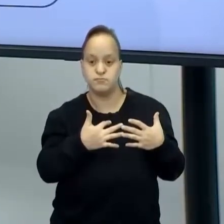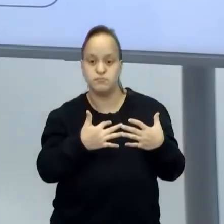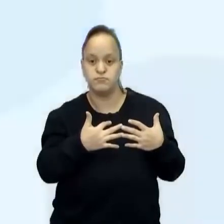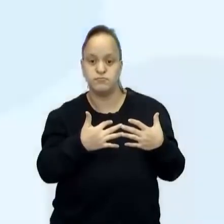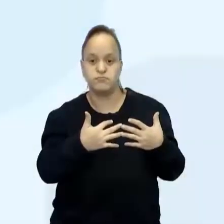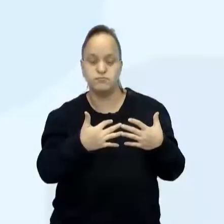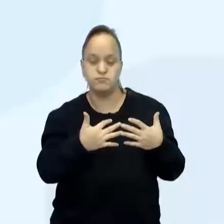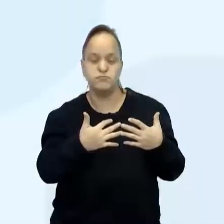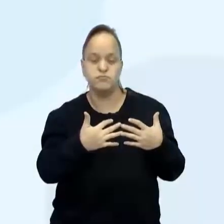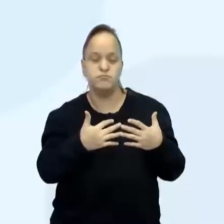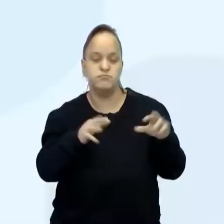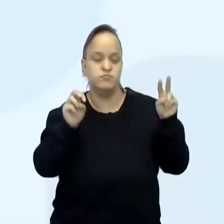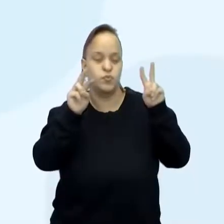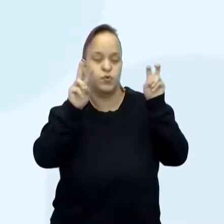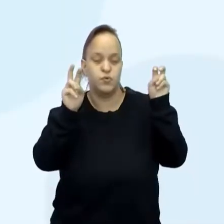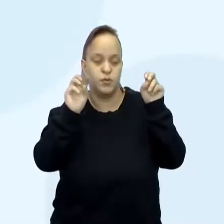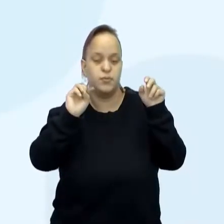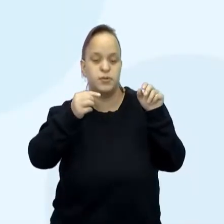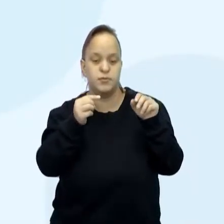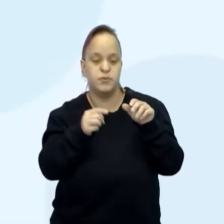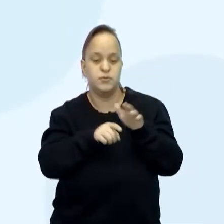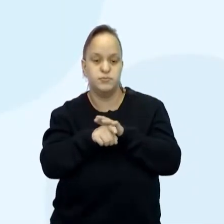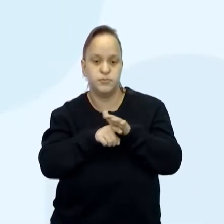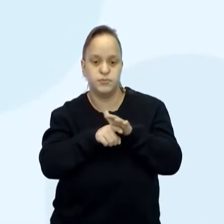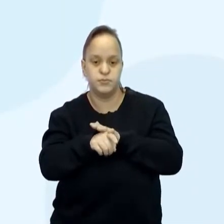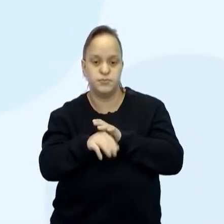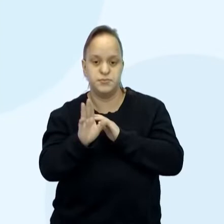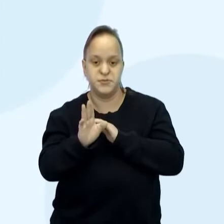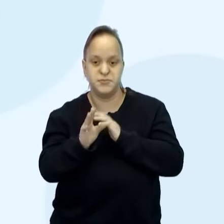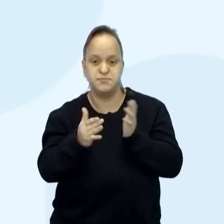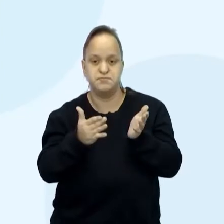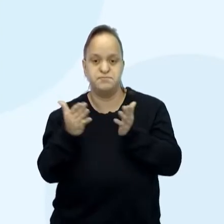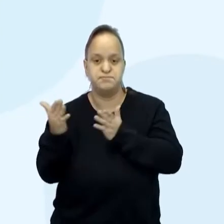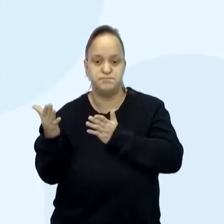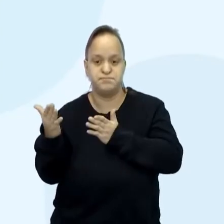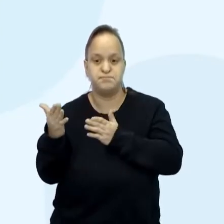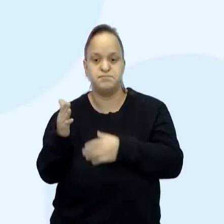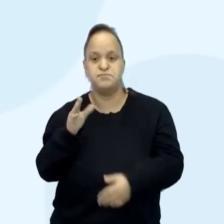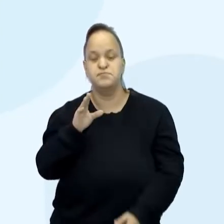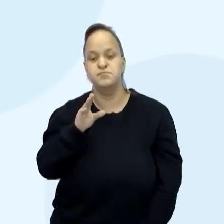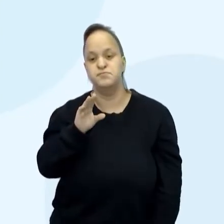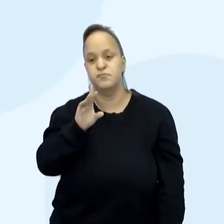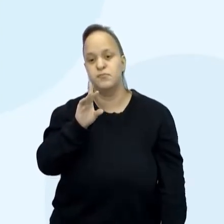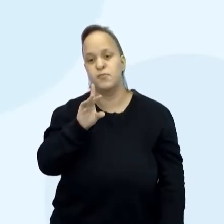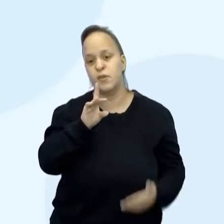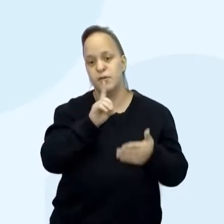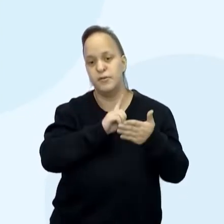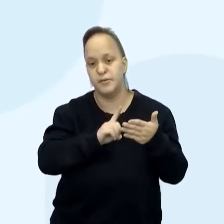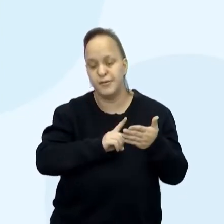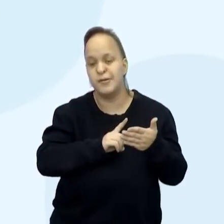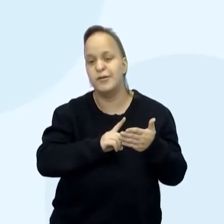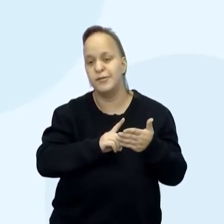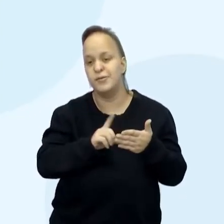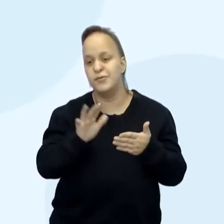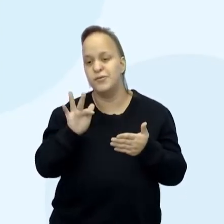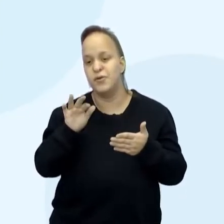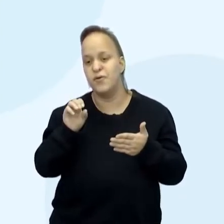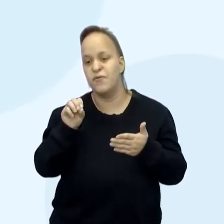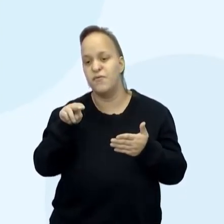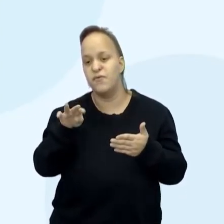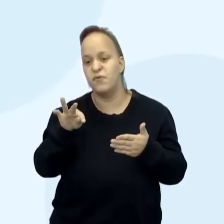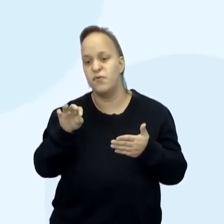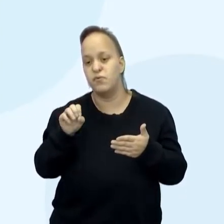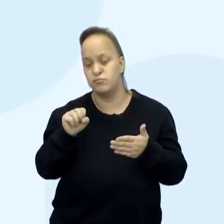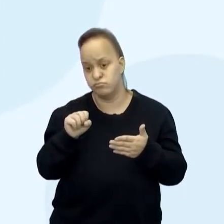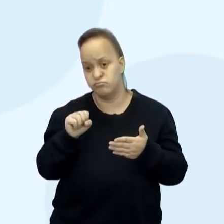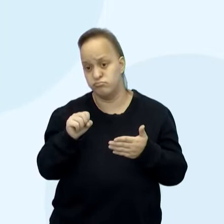aprofundar esse nome aí. Bora para o próximo. Design de fontes. Gente, esse eu confesso que eu